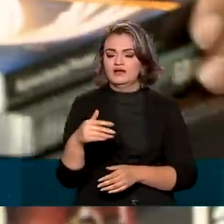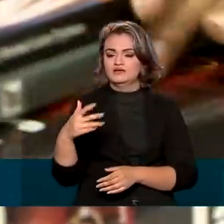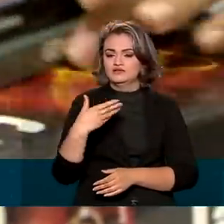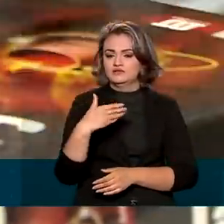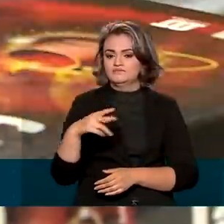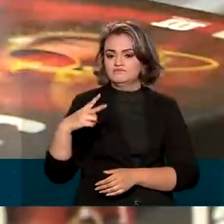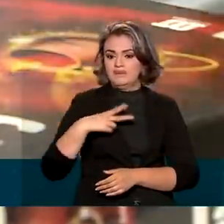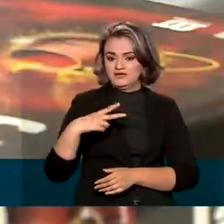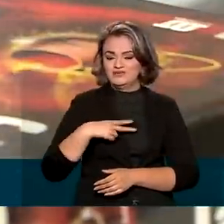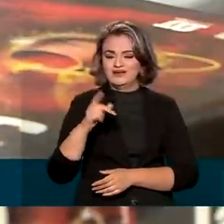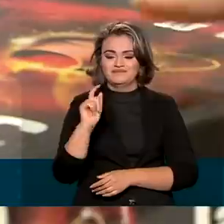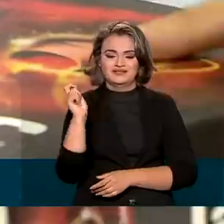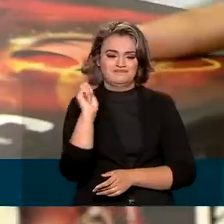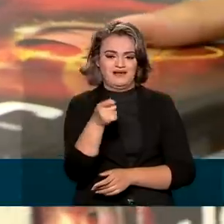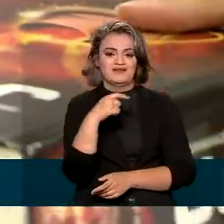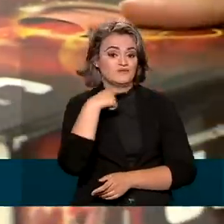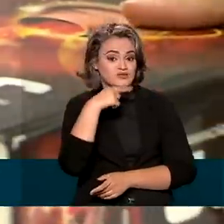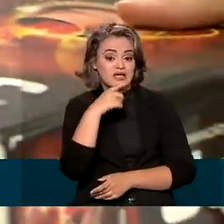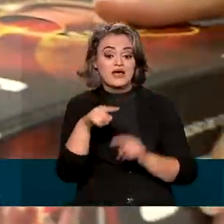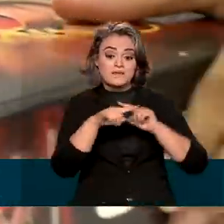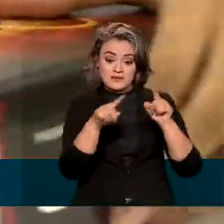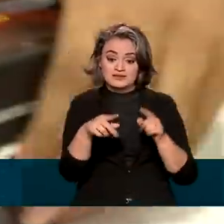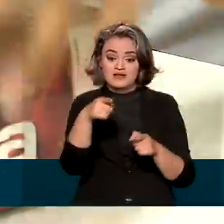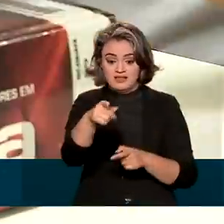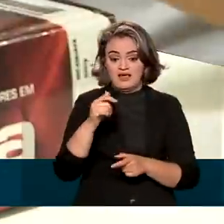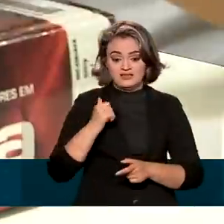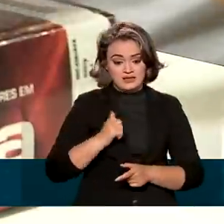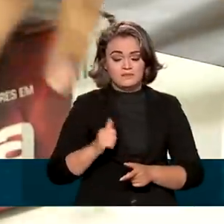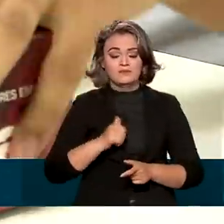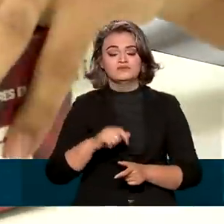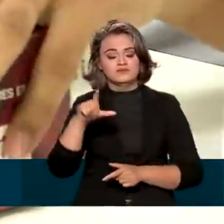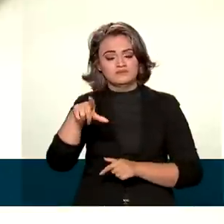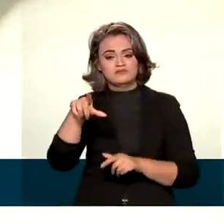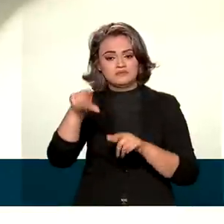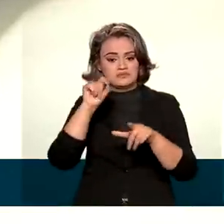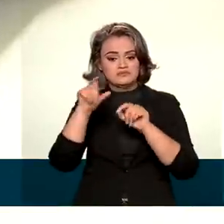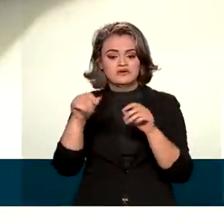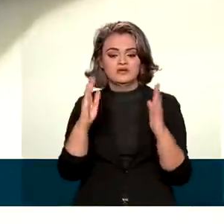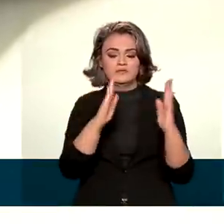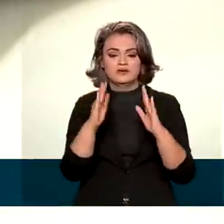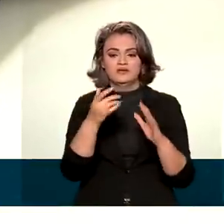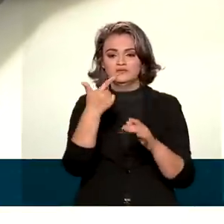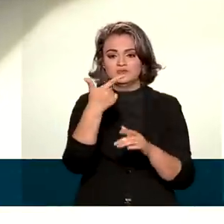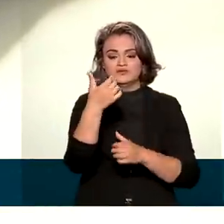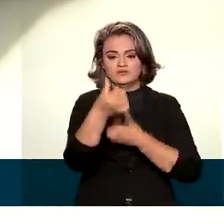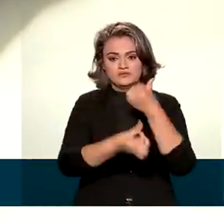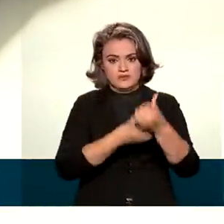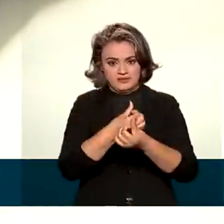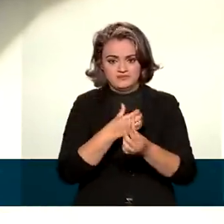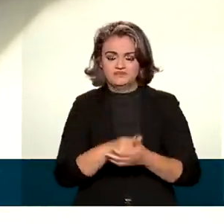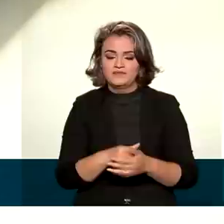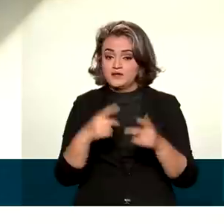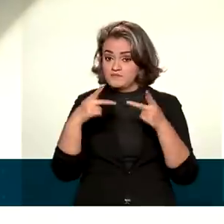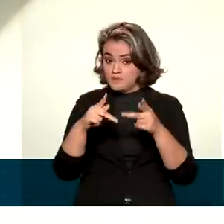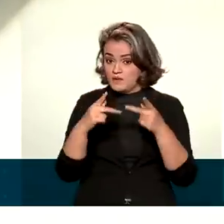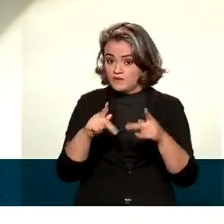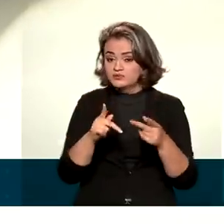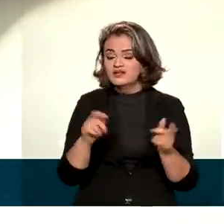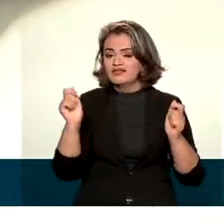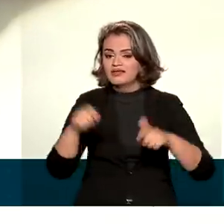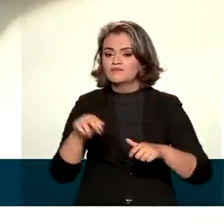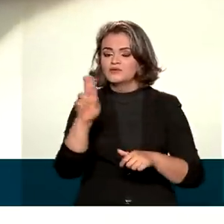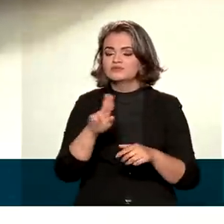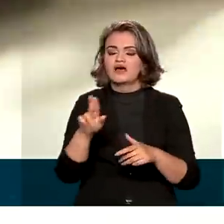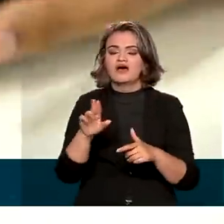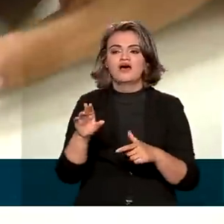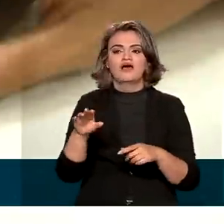pagar. E essas bolsas já estão disponíveis para quem deseja estudar agora, no segundo semestre. O Prouni pode ser utilizado